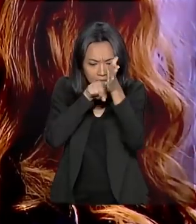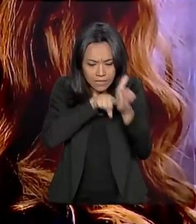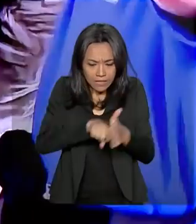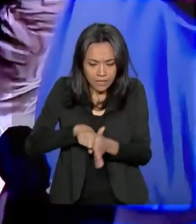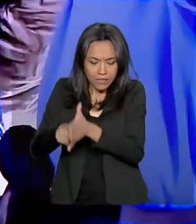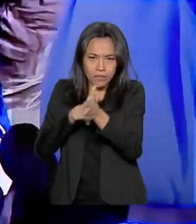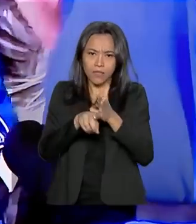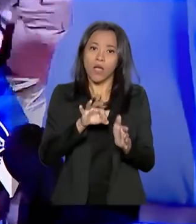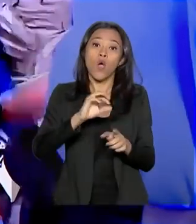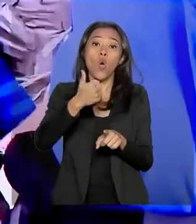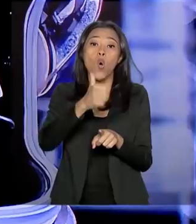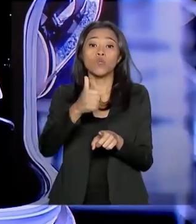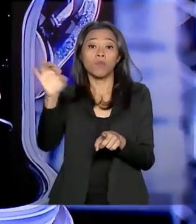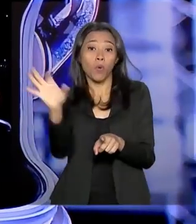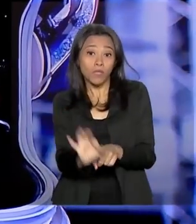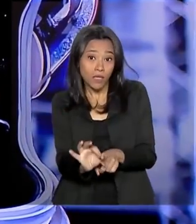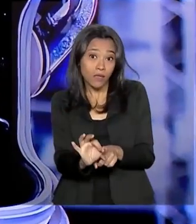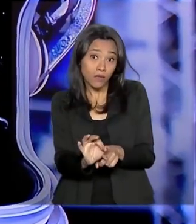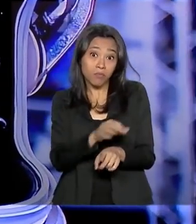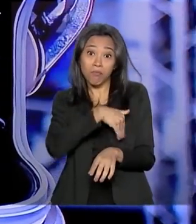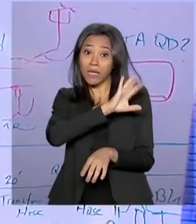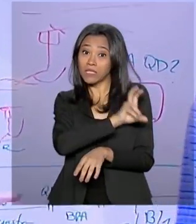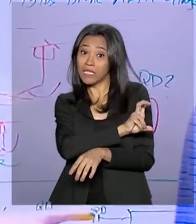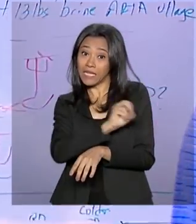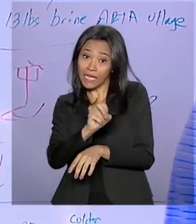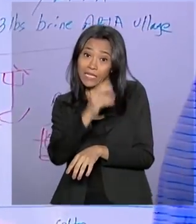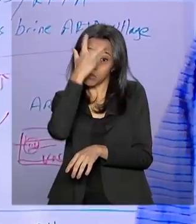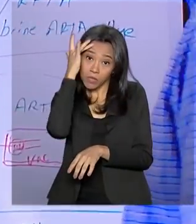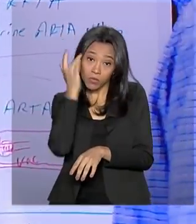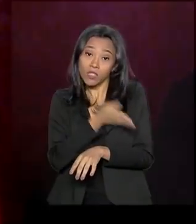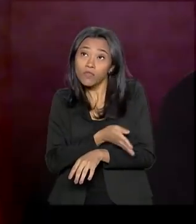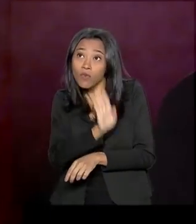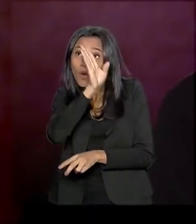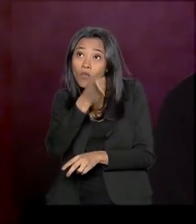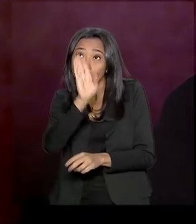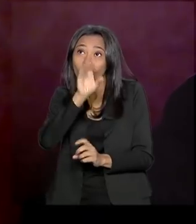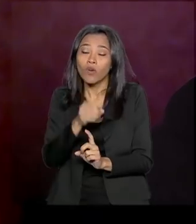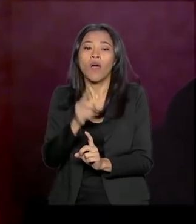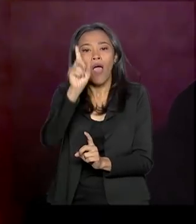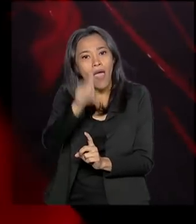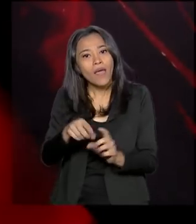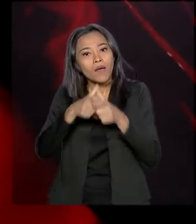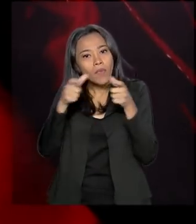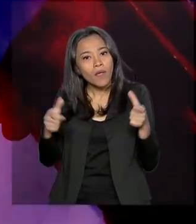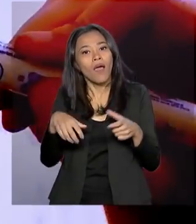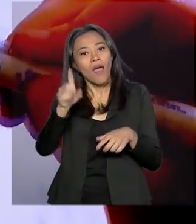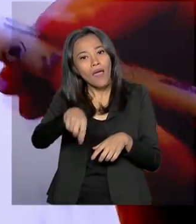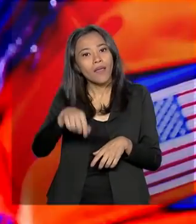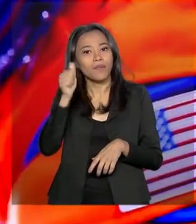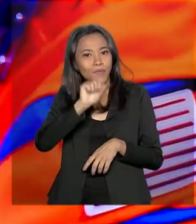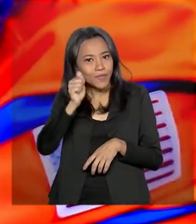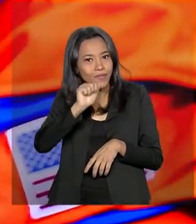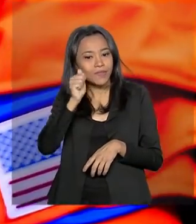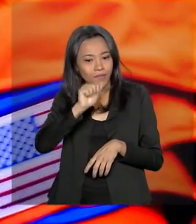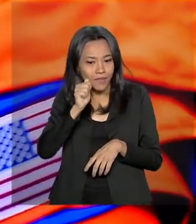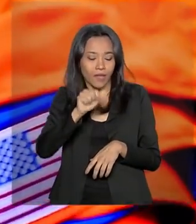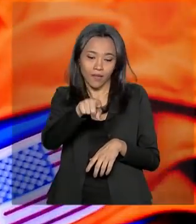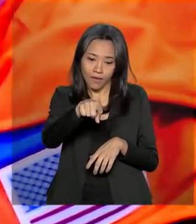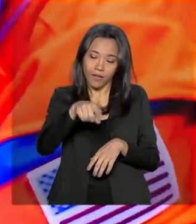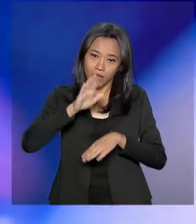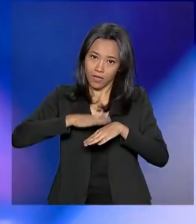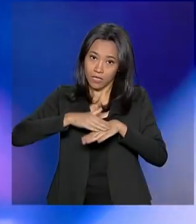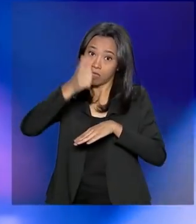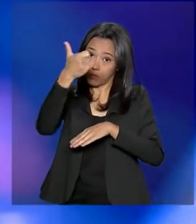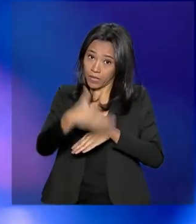de 11% das mais de 500 pessoas que estiveram no espaço eram do sexo feminino, segundo a NASA. E, de